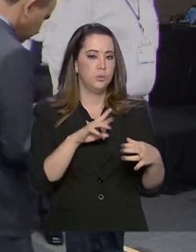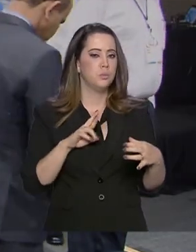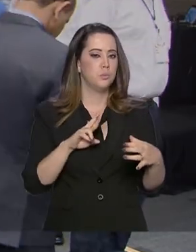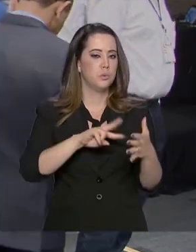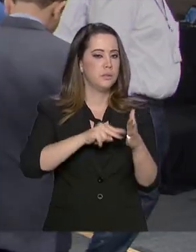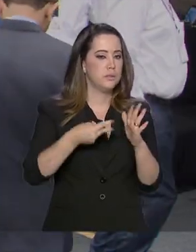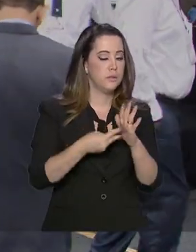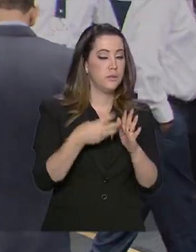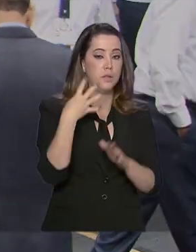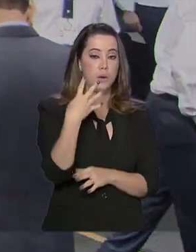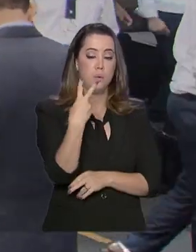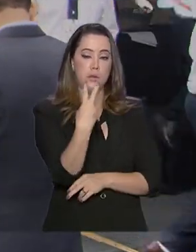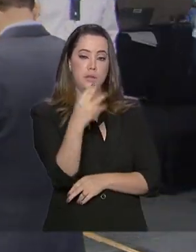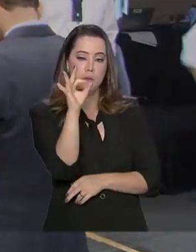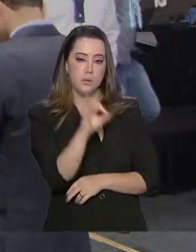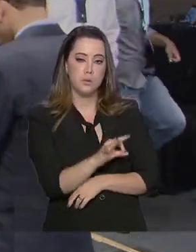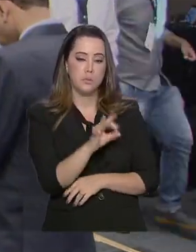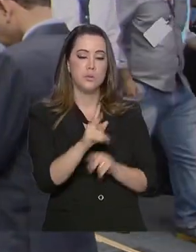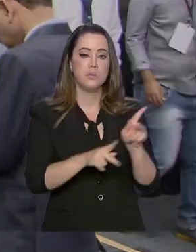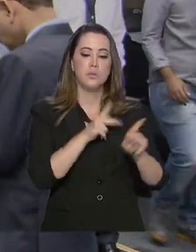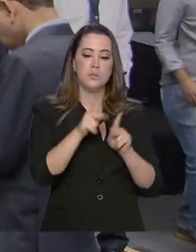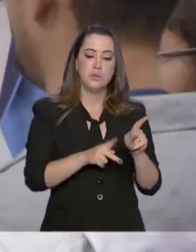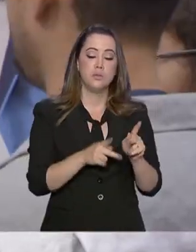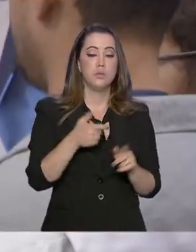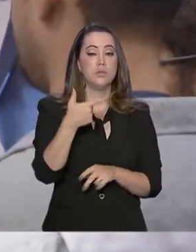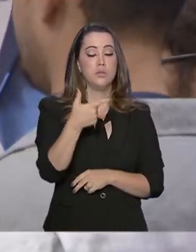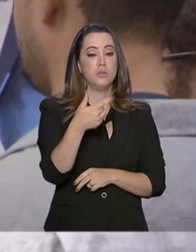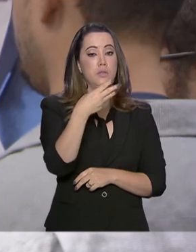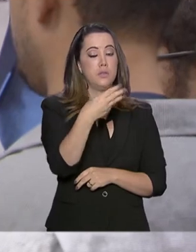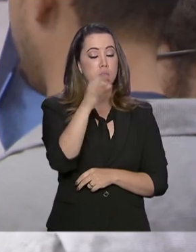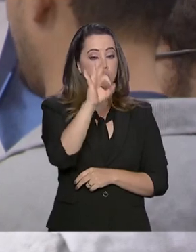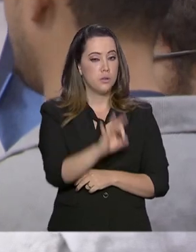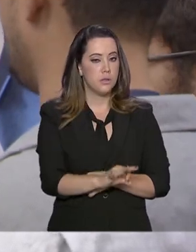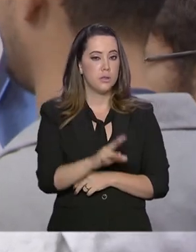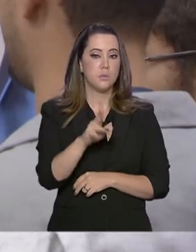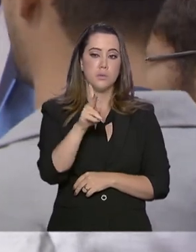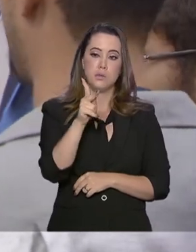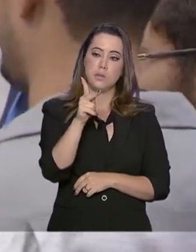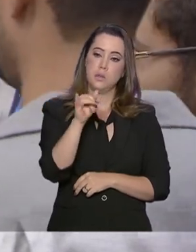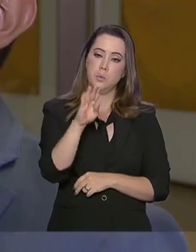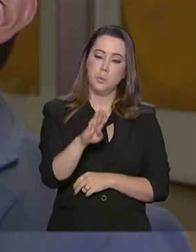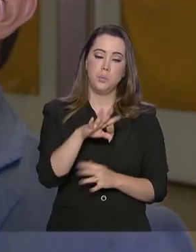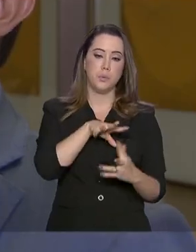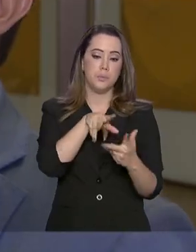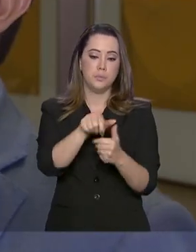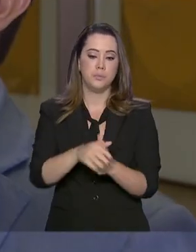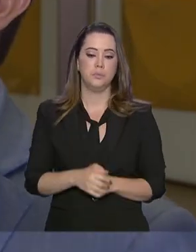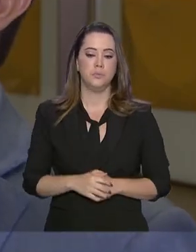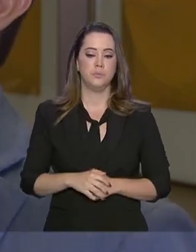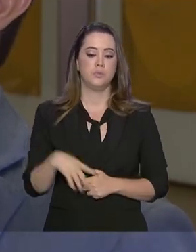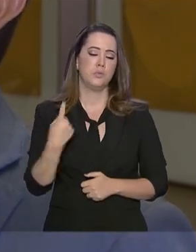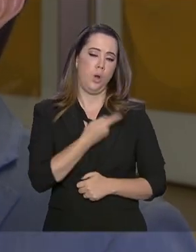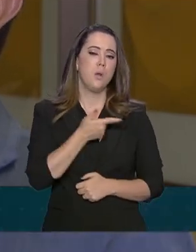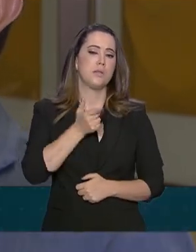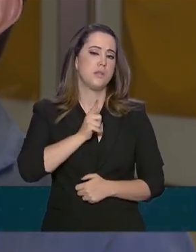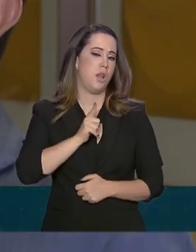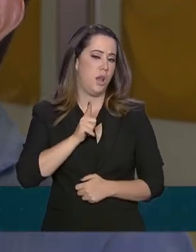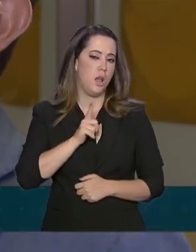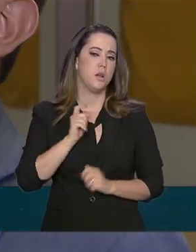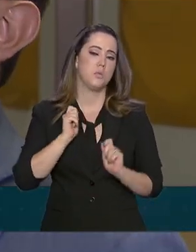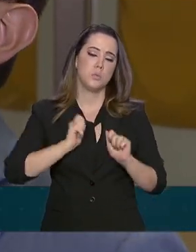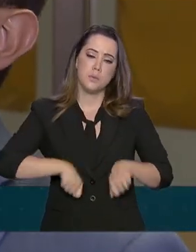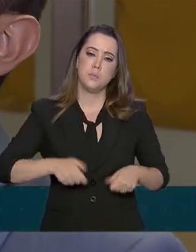42% da população e 23% do PIB mundial. A gente tem todo o potencial